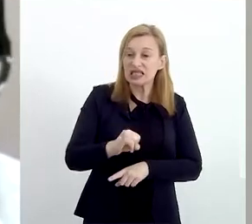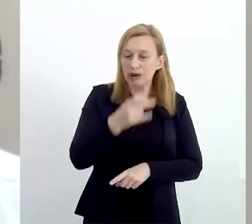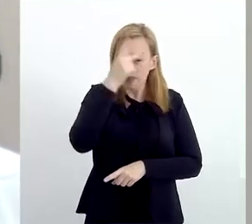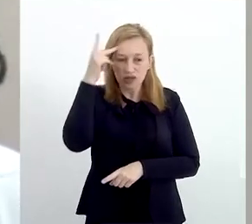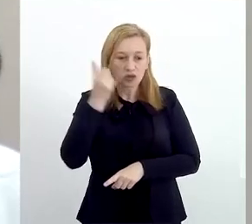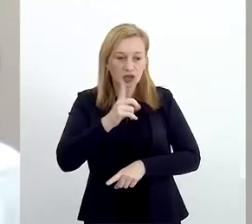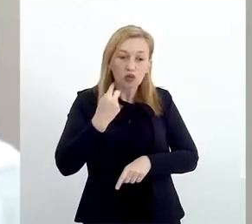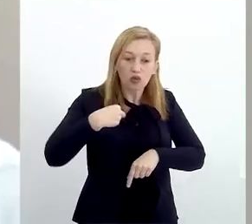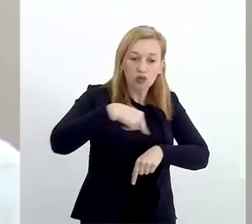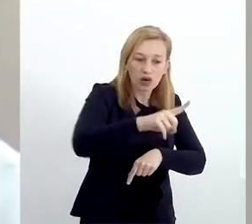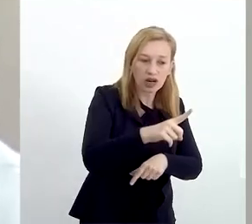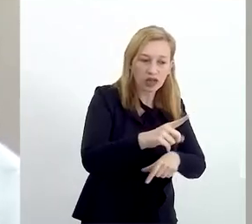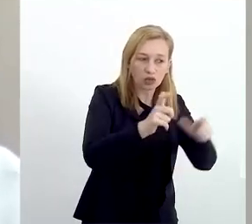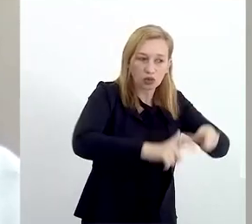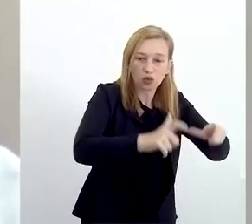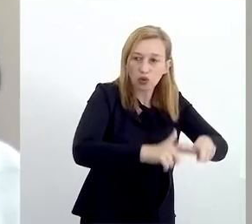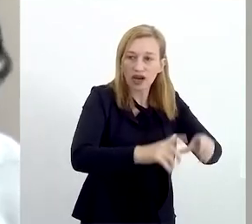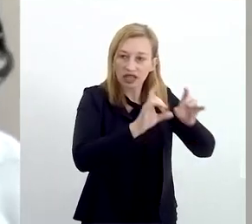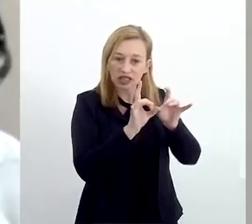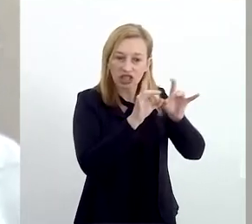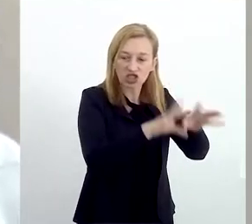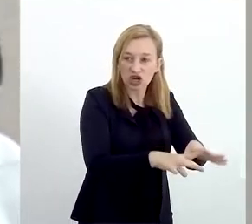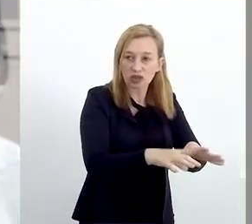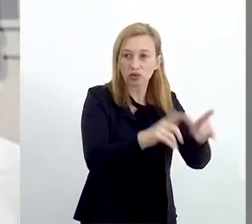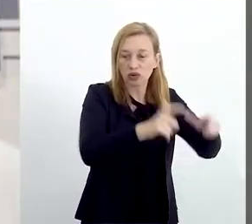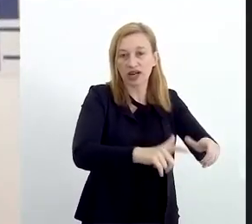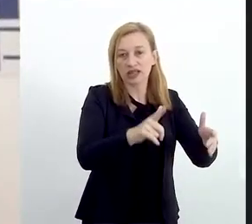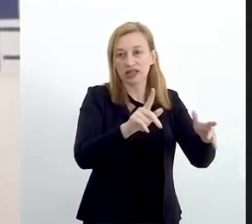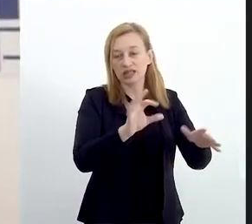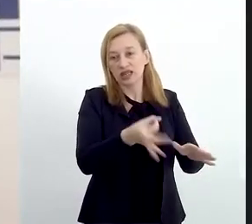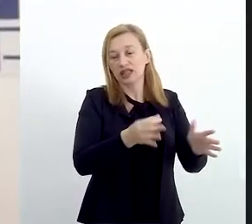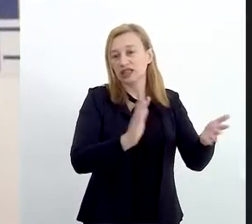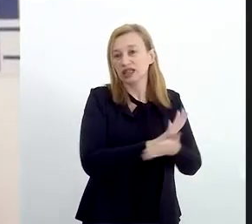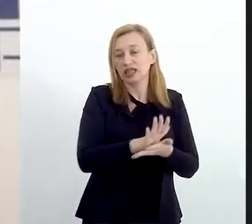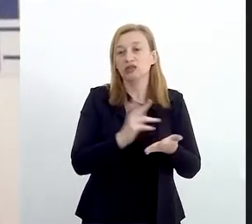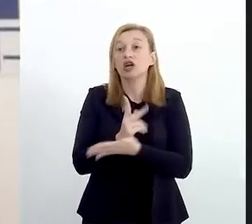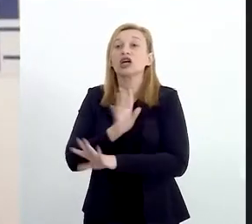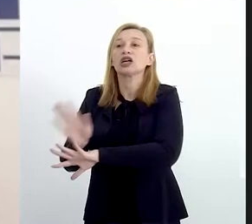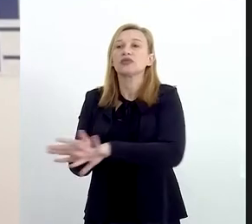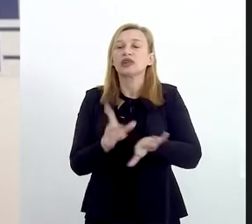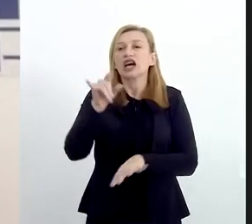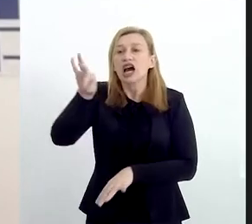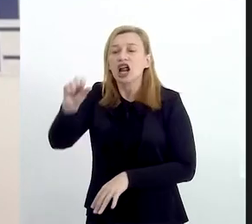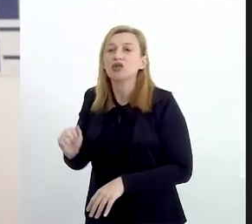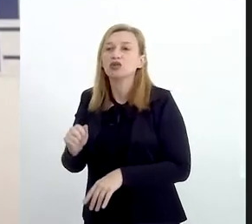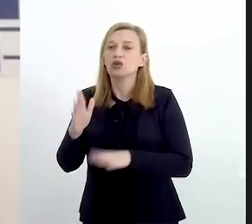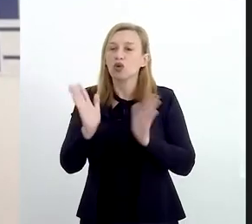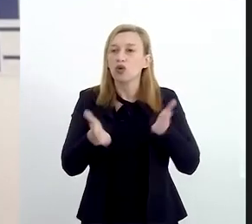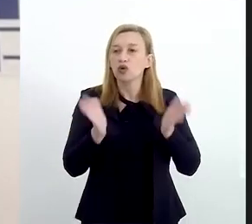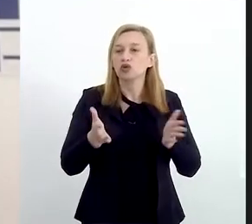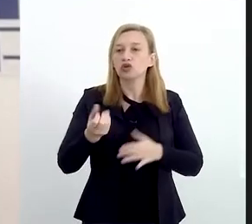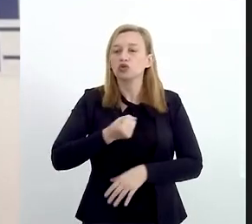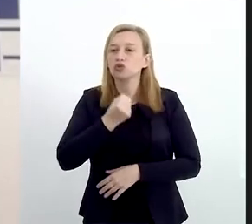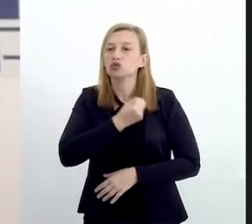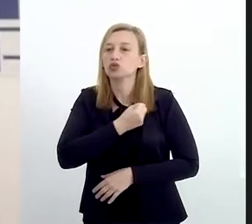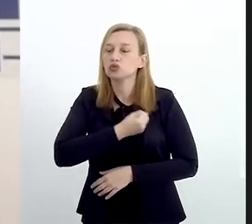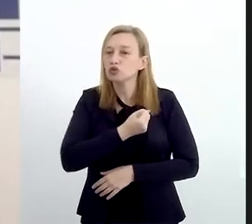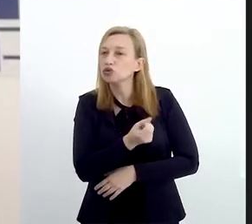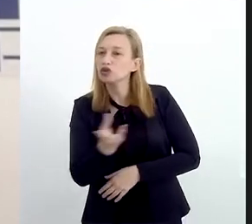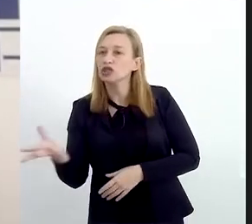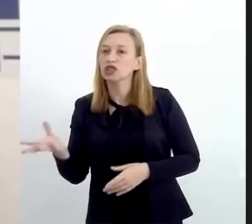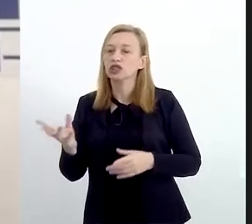coleta, até uma campanha, nada disso acontece. Cláudio, hoje a gente tem dados sobre a quantidade de resíduos